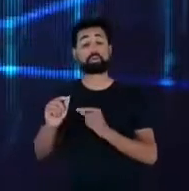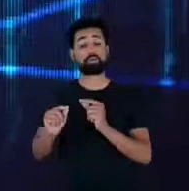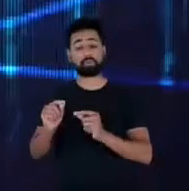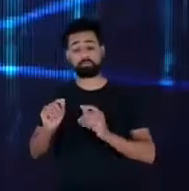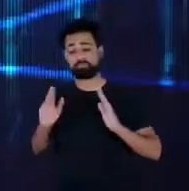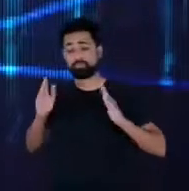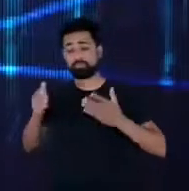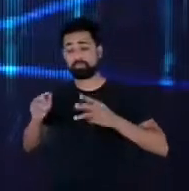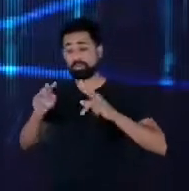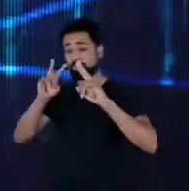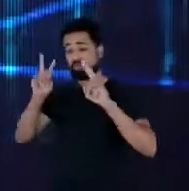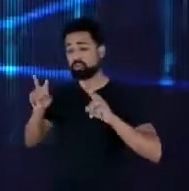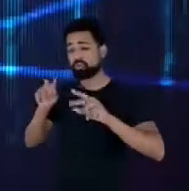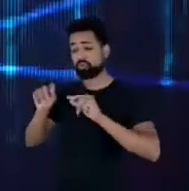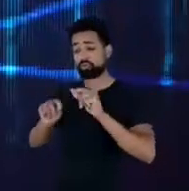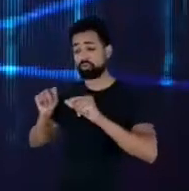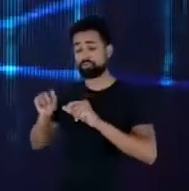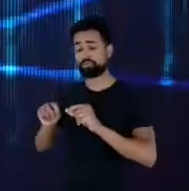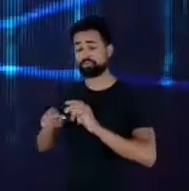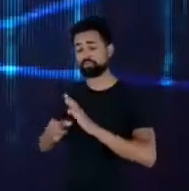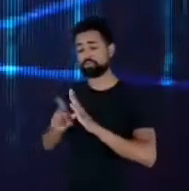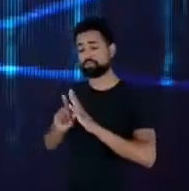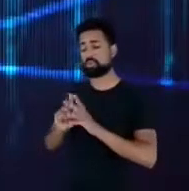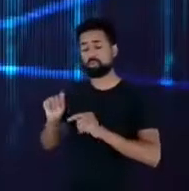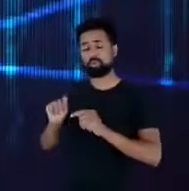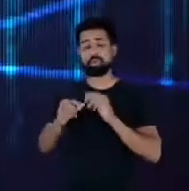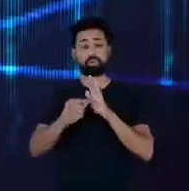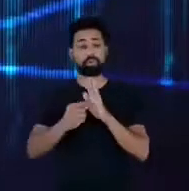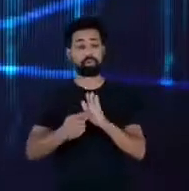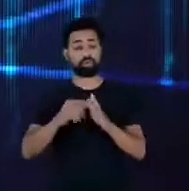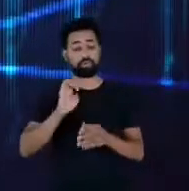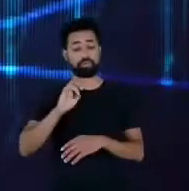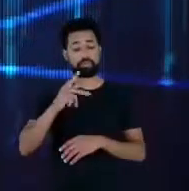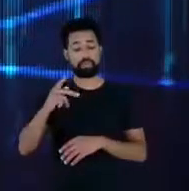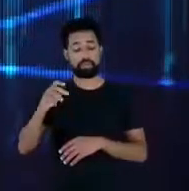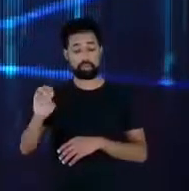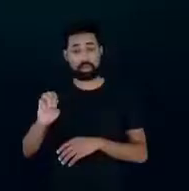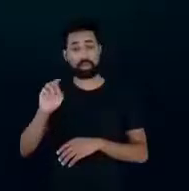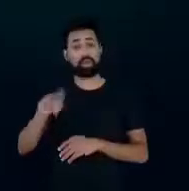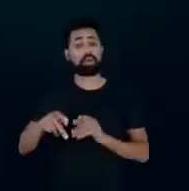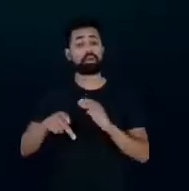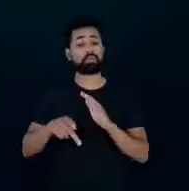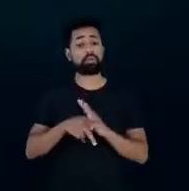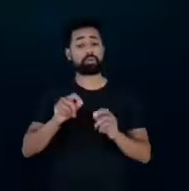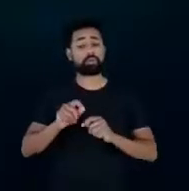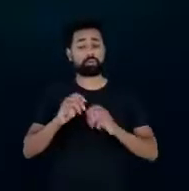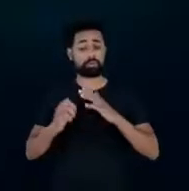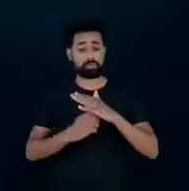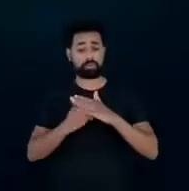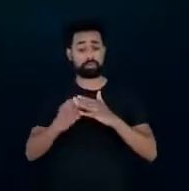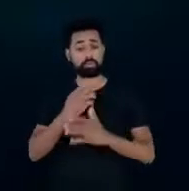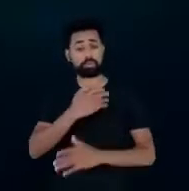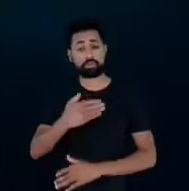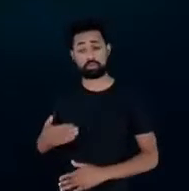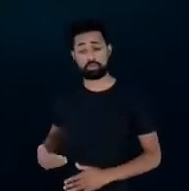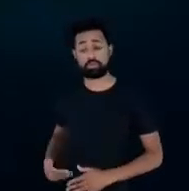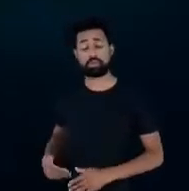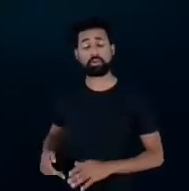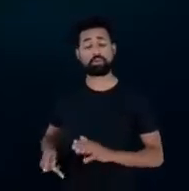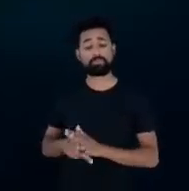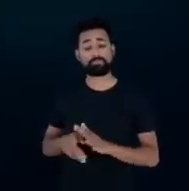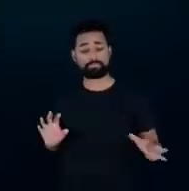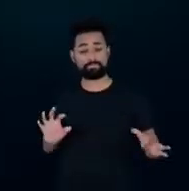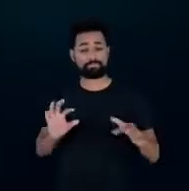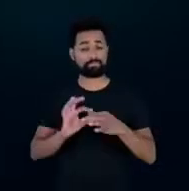sobre eficiência energética, brevemente eu vou apresentar a EPE, que é uma empresa pública vinculada ao Ministério de Minas e Energia, que tem como